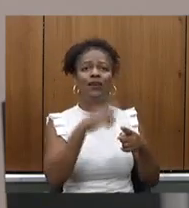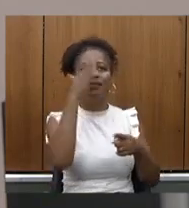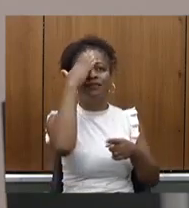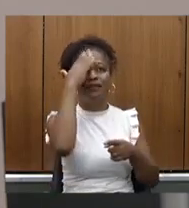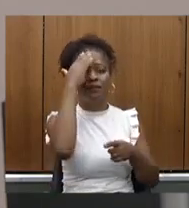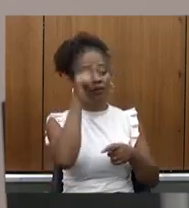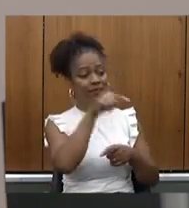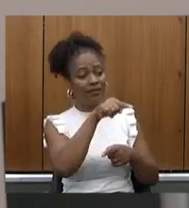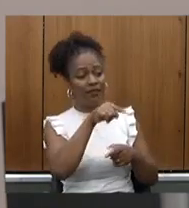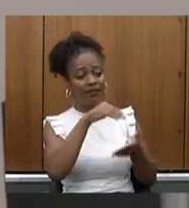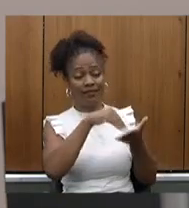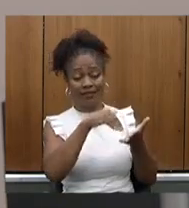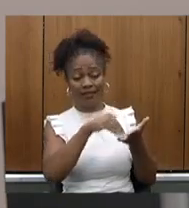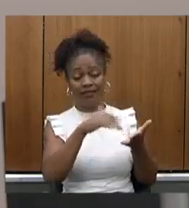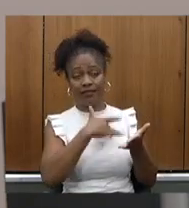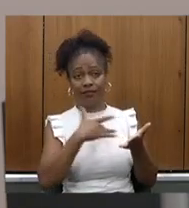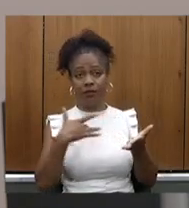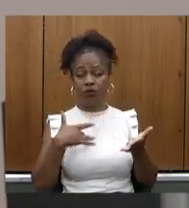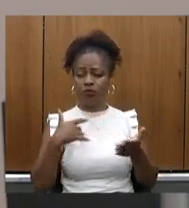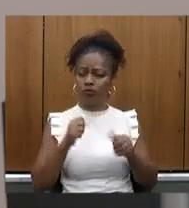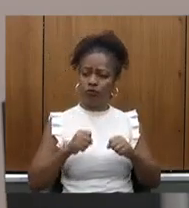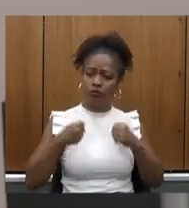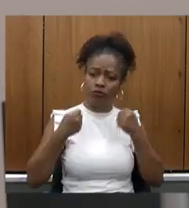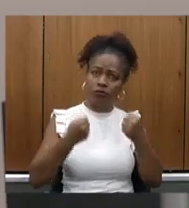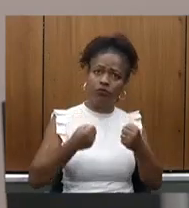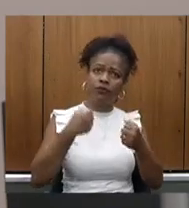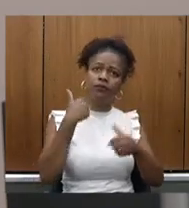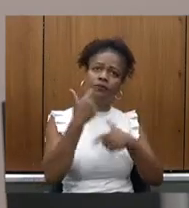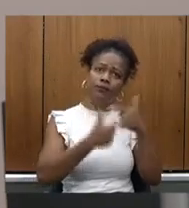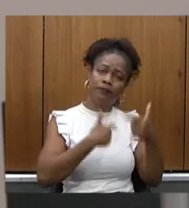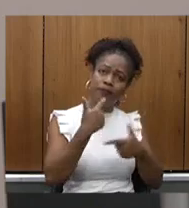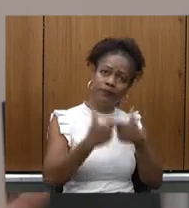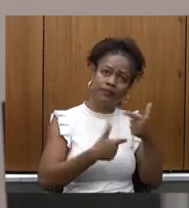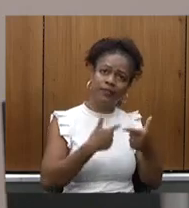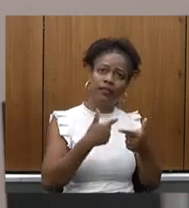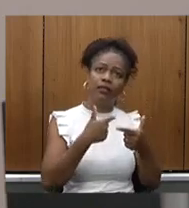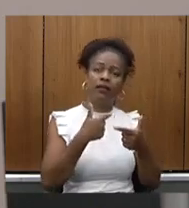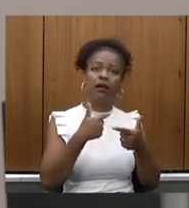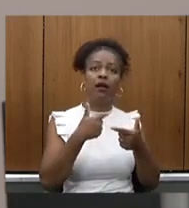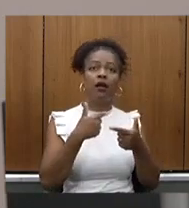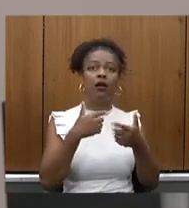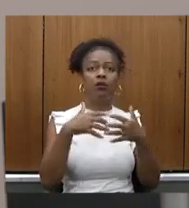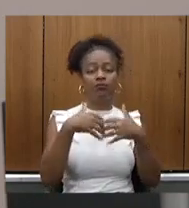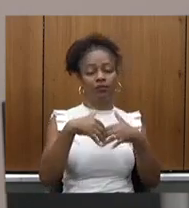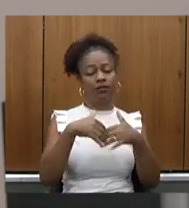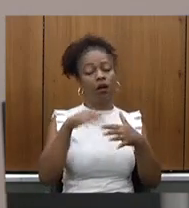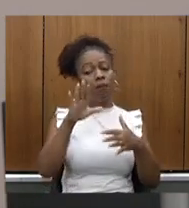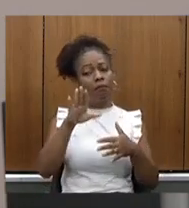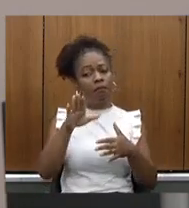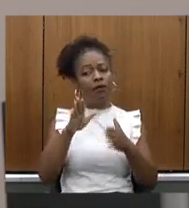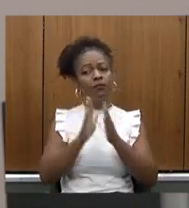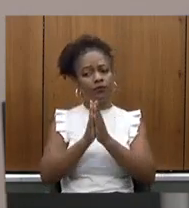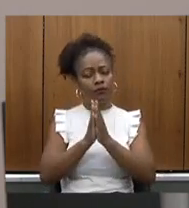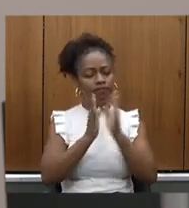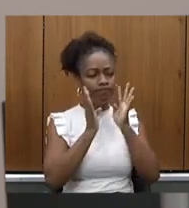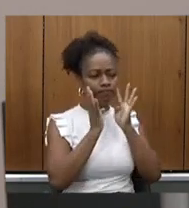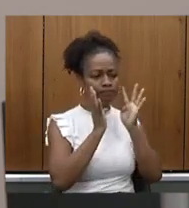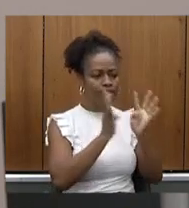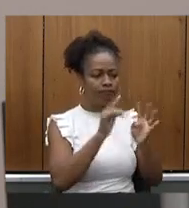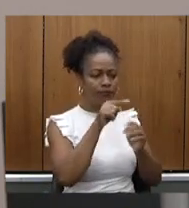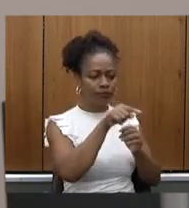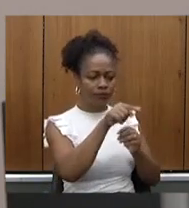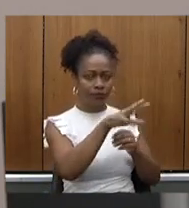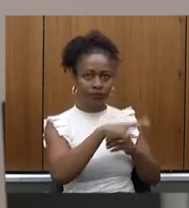Secretaria de Saúde tem feito todo o esforço sabemos da compreensão mas pedimos mais uma vez atenção especial